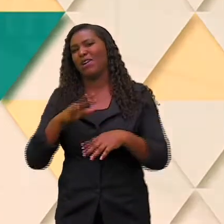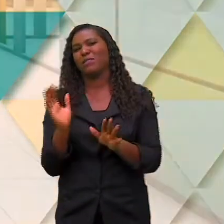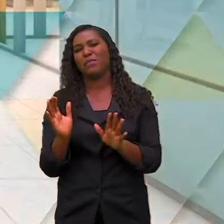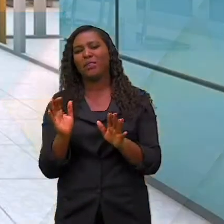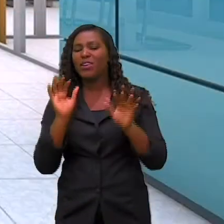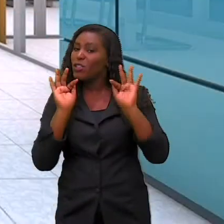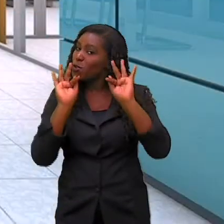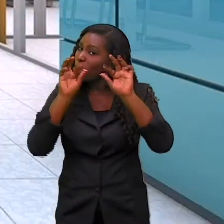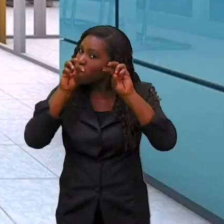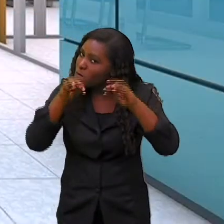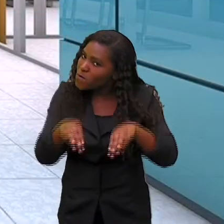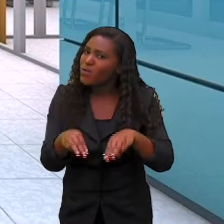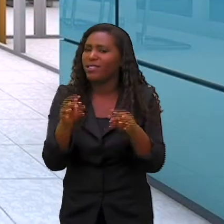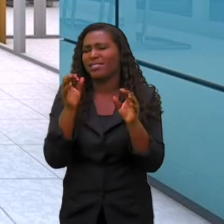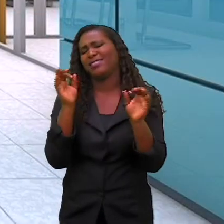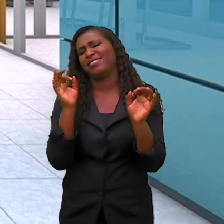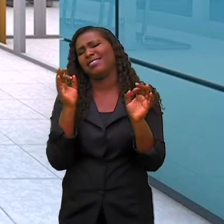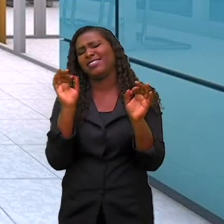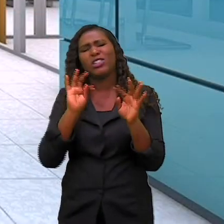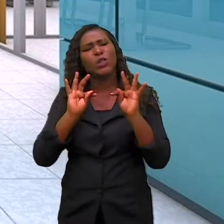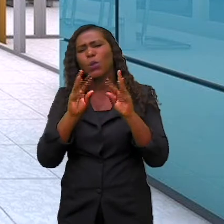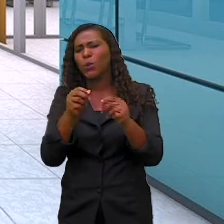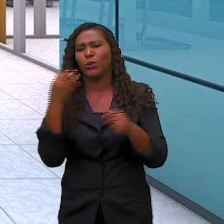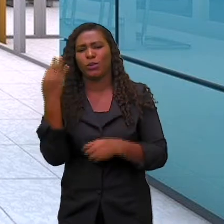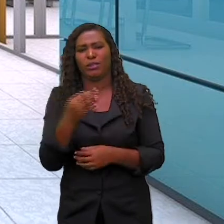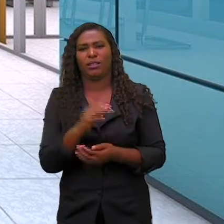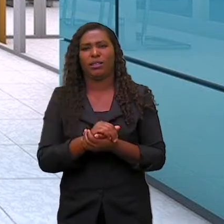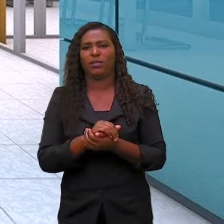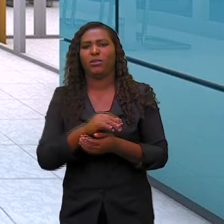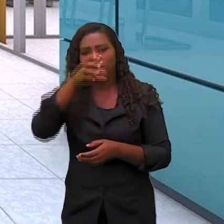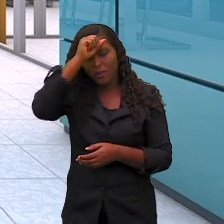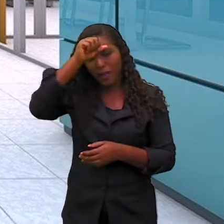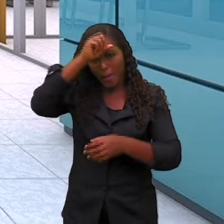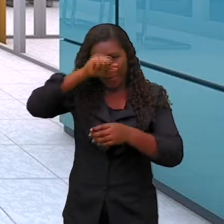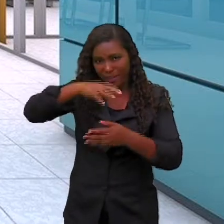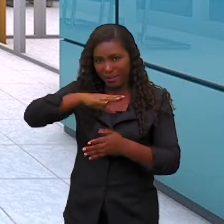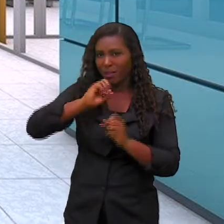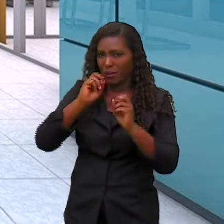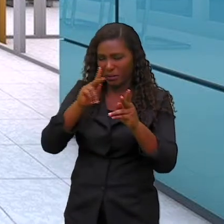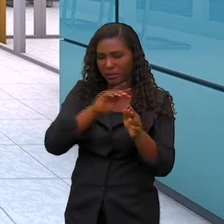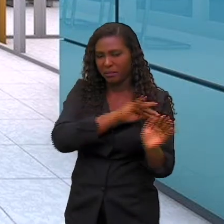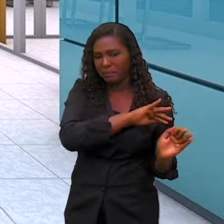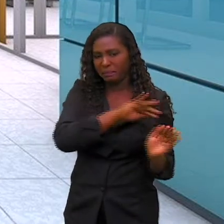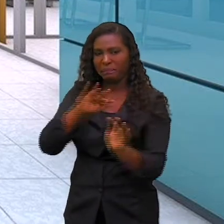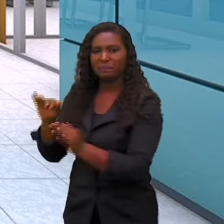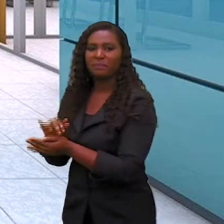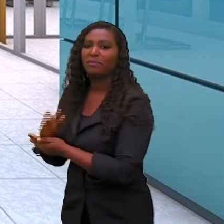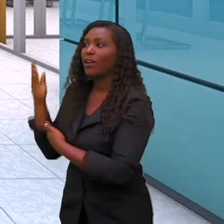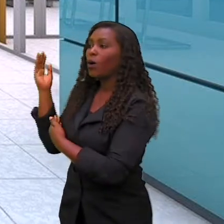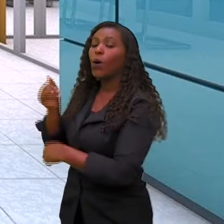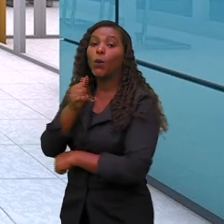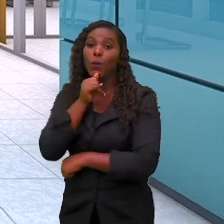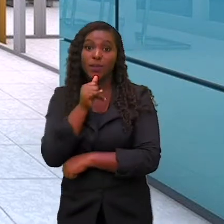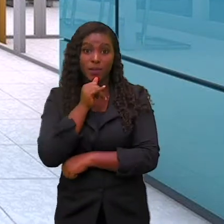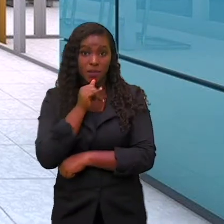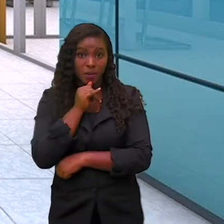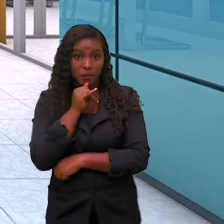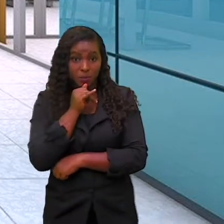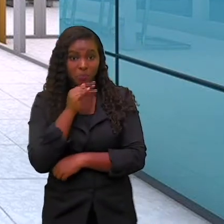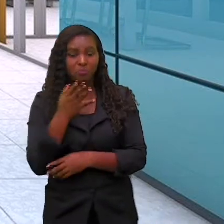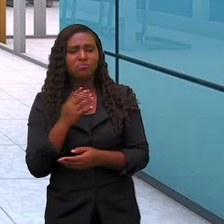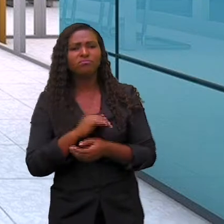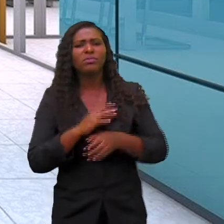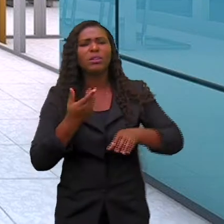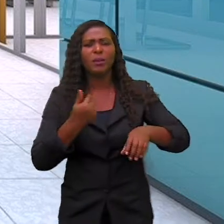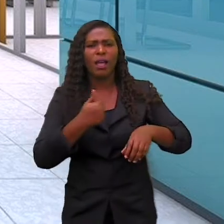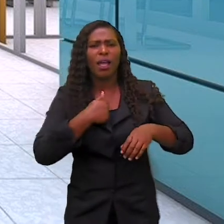entenderão o que eu acabei de falar aqui. E vamos ver que não é tão difícil, certo? Ó, já tá aí o nosso exemplo. Eu